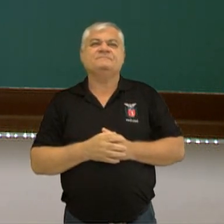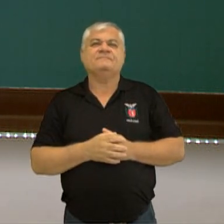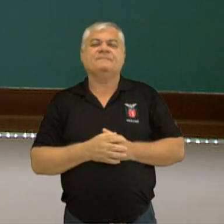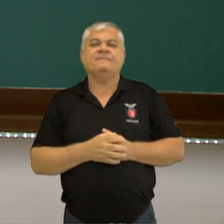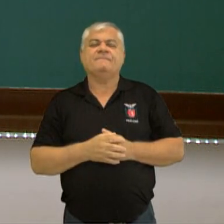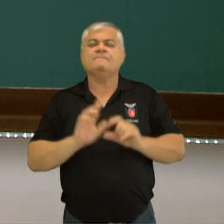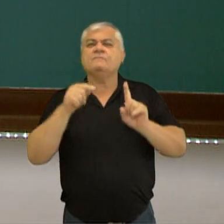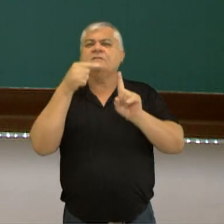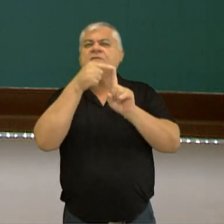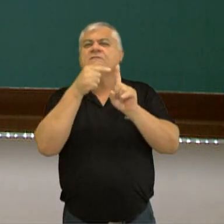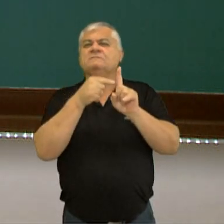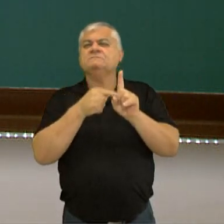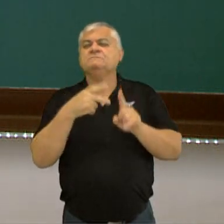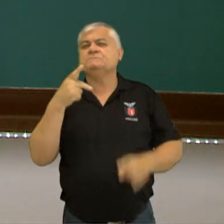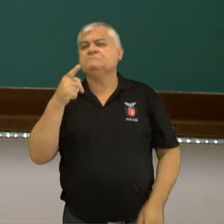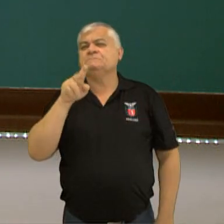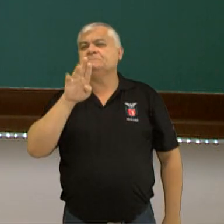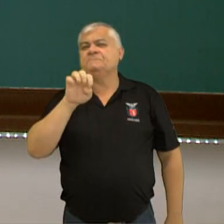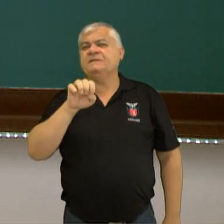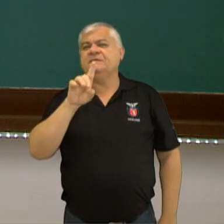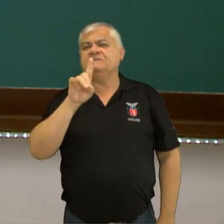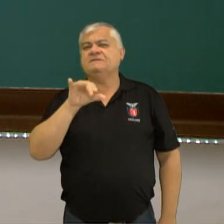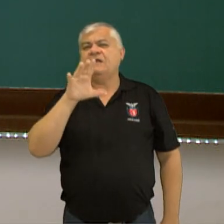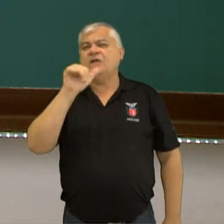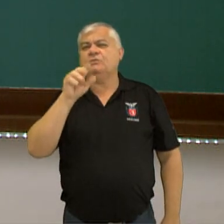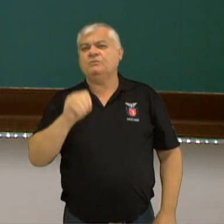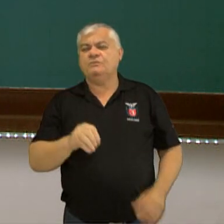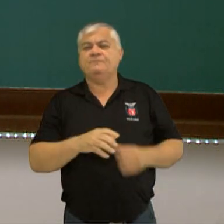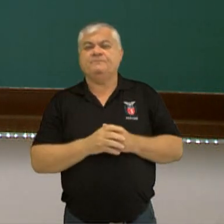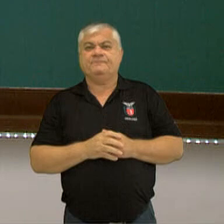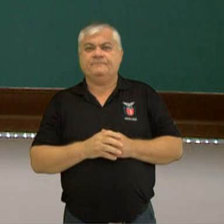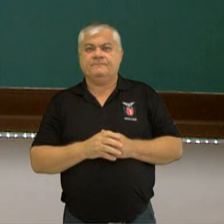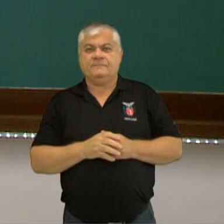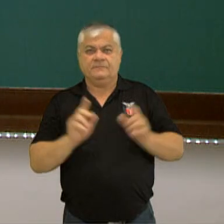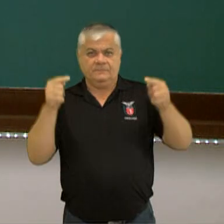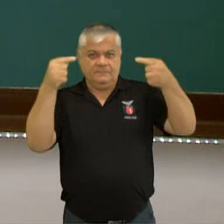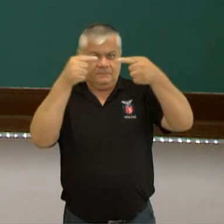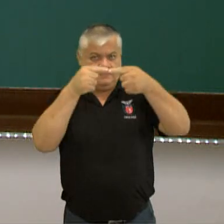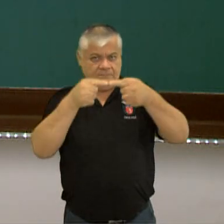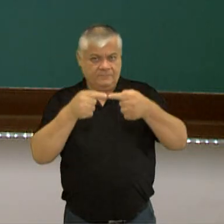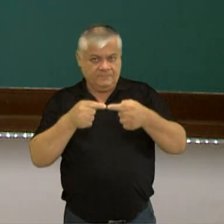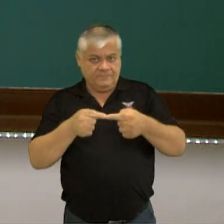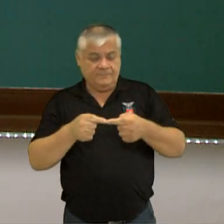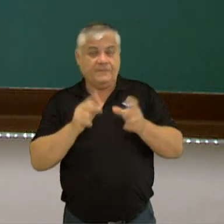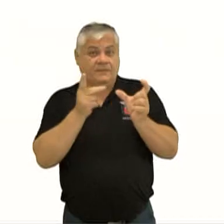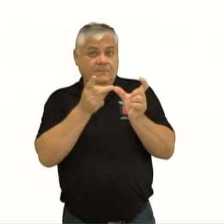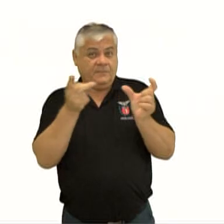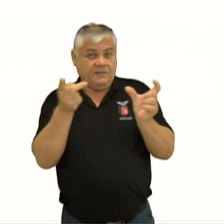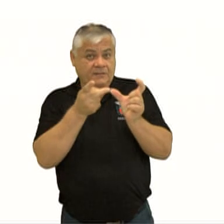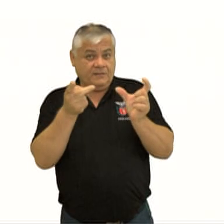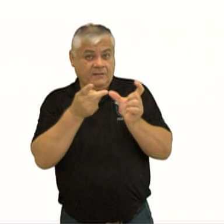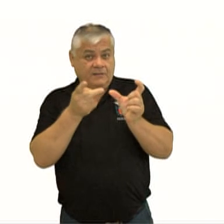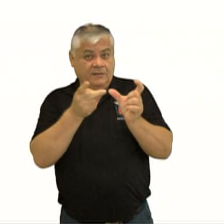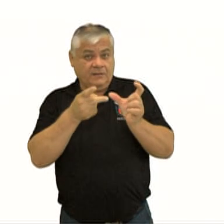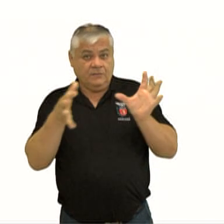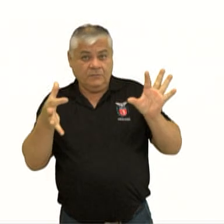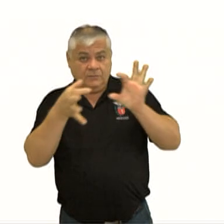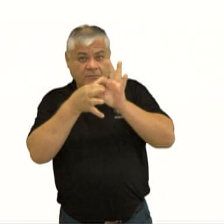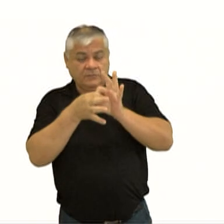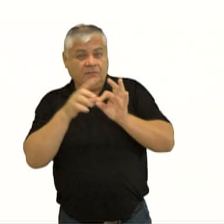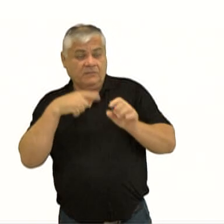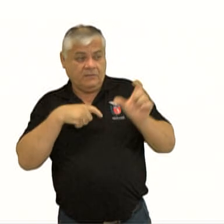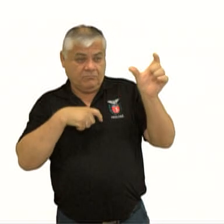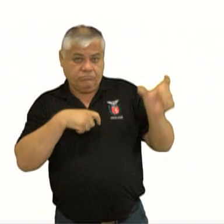Tipos de predicado, pessoal. Olha aqui. De acordo com a relação que o predicado mantém com o sujeito,